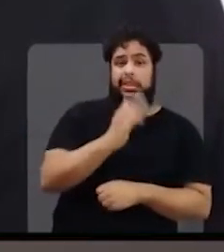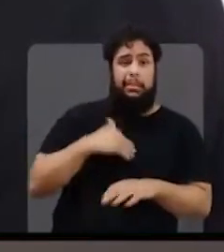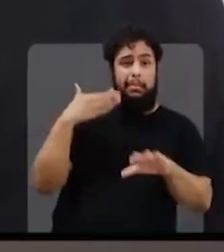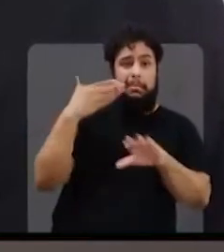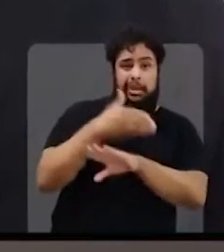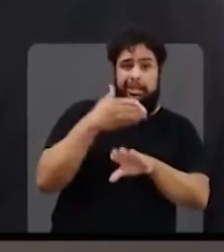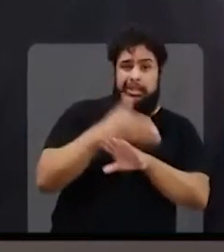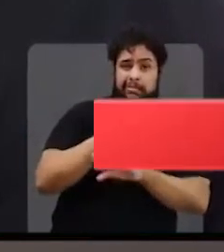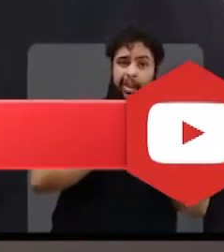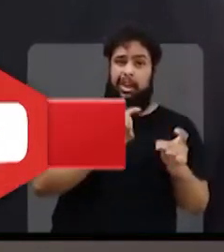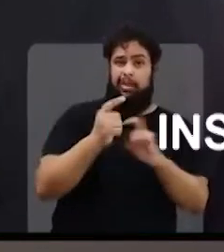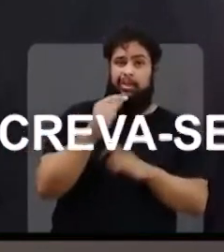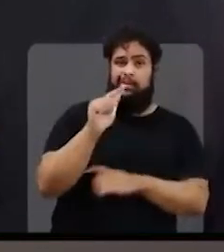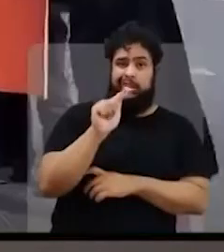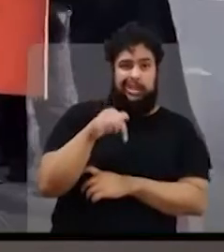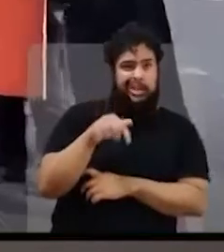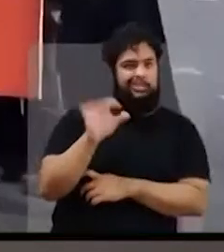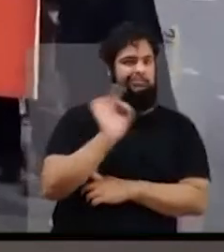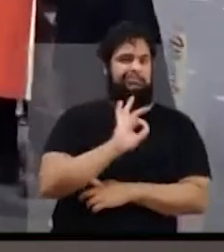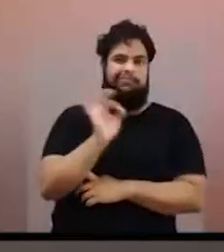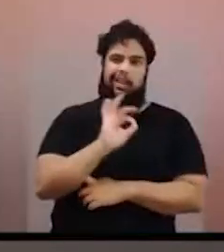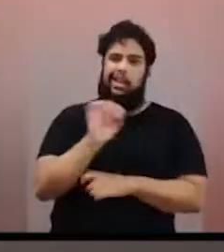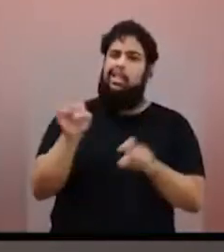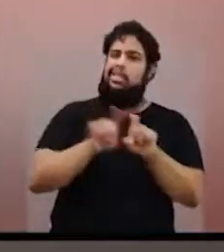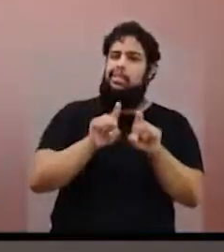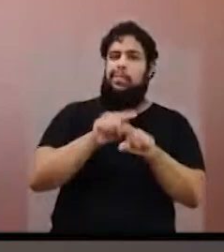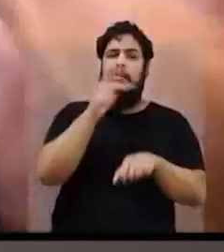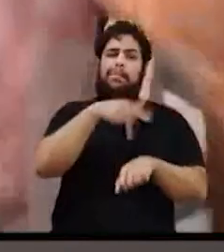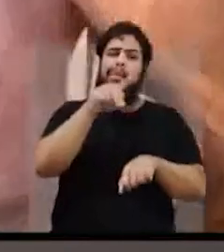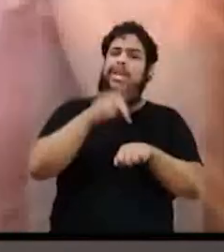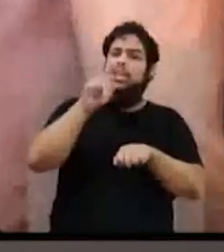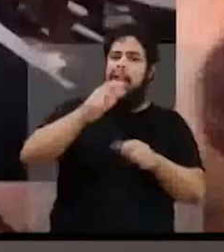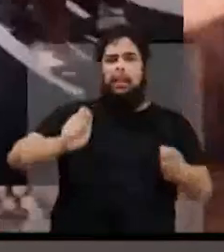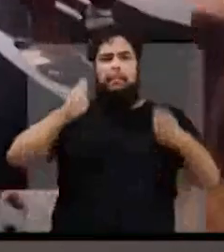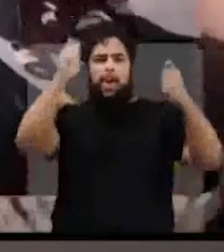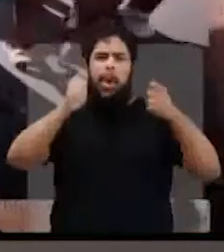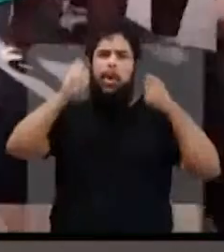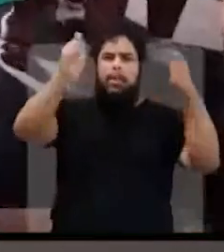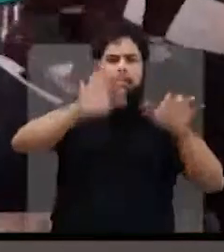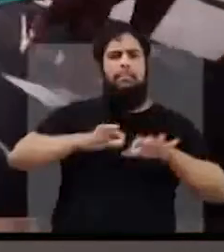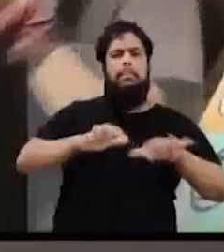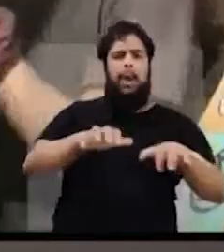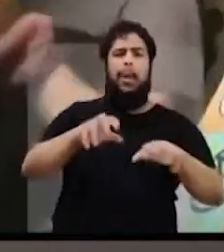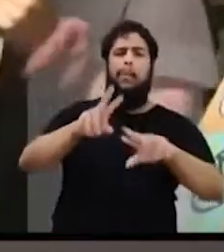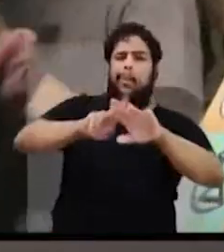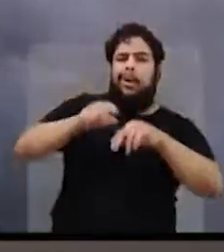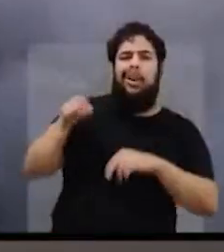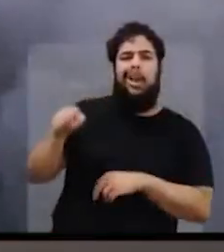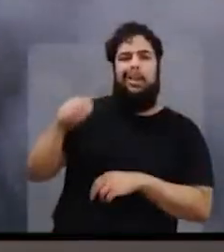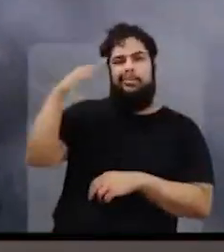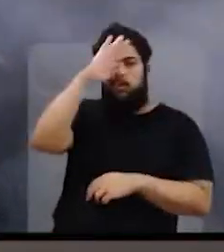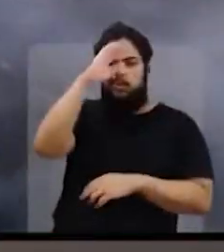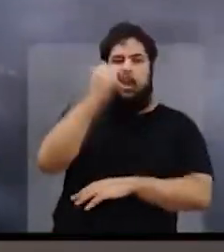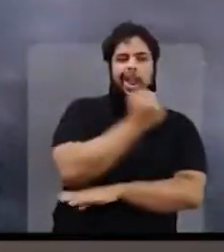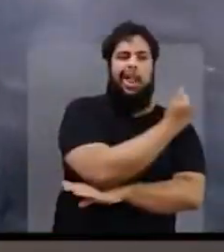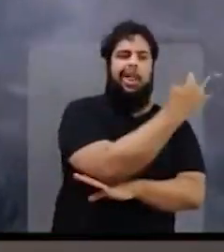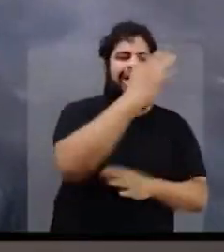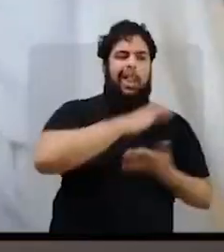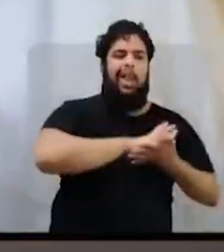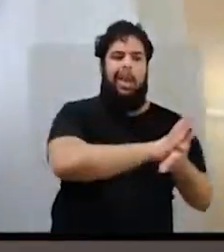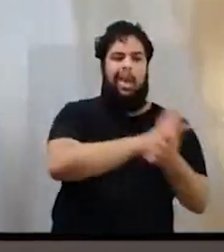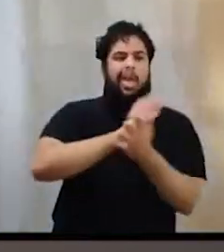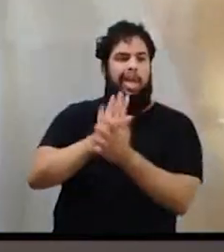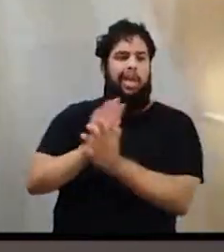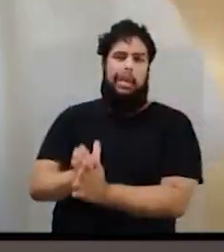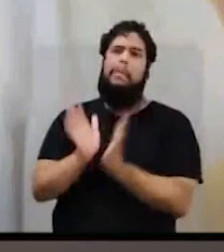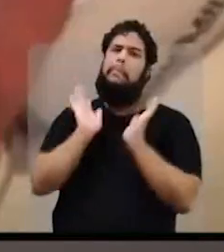não participou da reunião do G7. O país virou alvo de protestos pela maneira como Bolsonaro está destruindo o nosso meio ambiente.